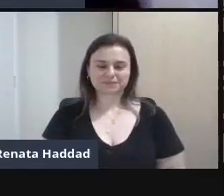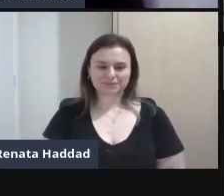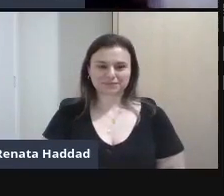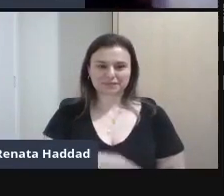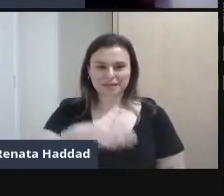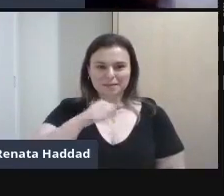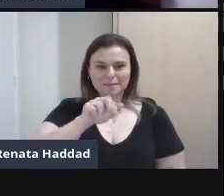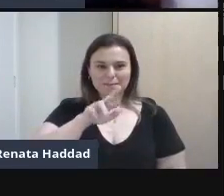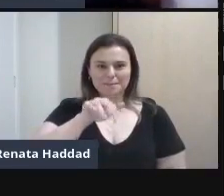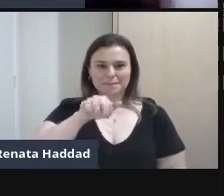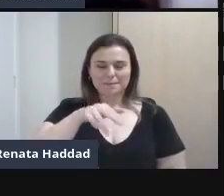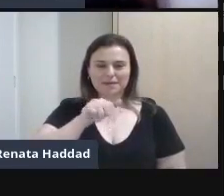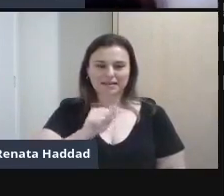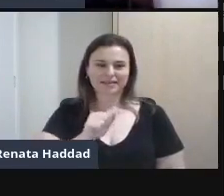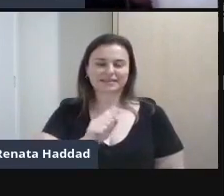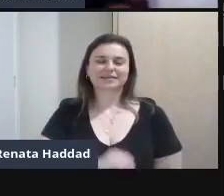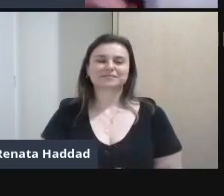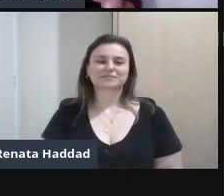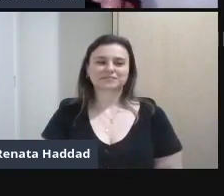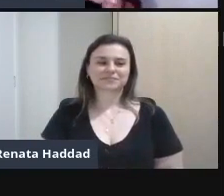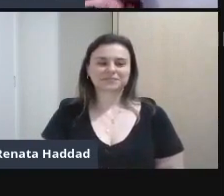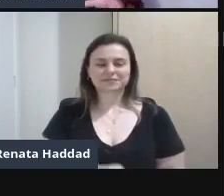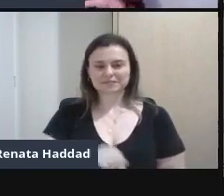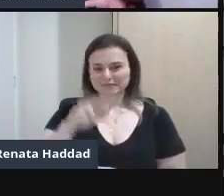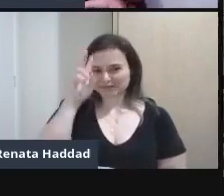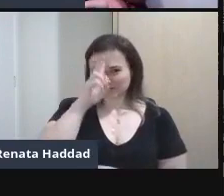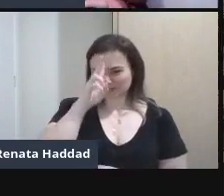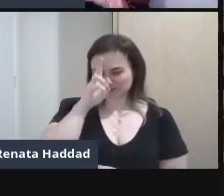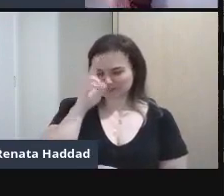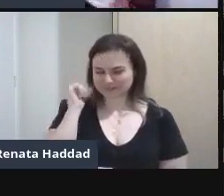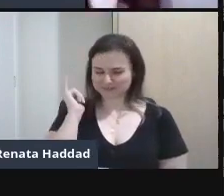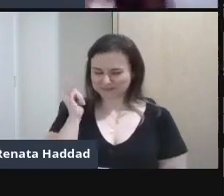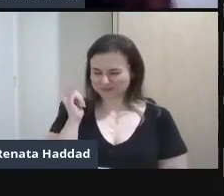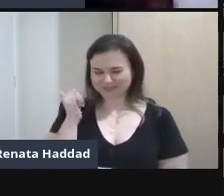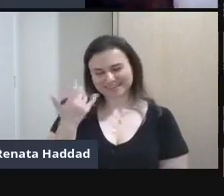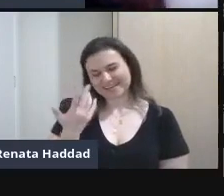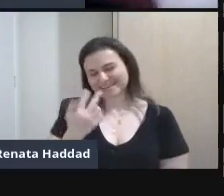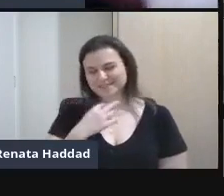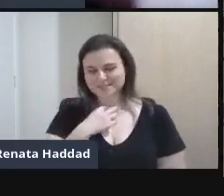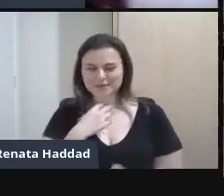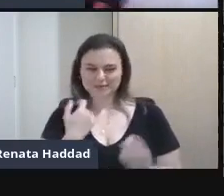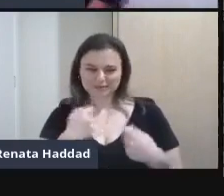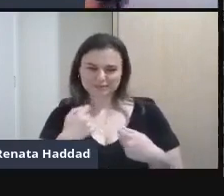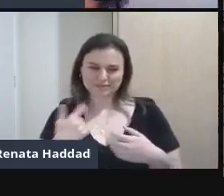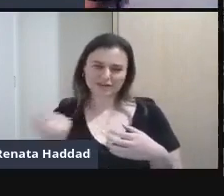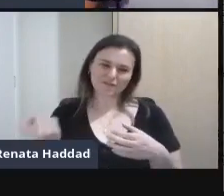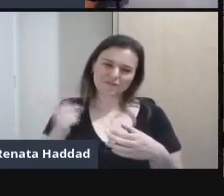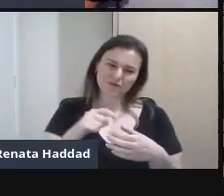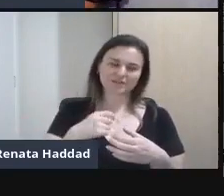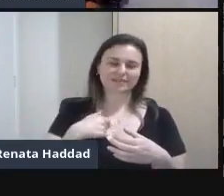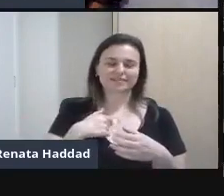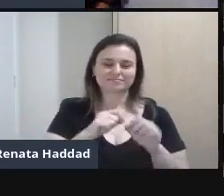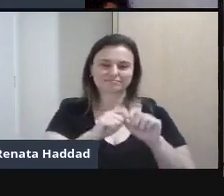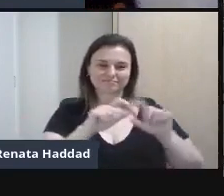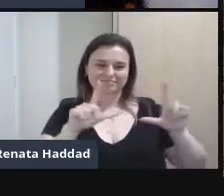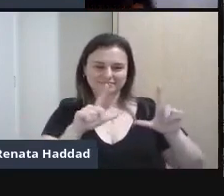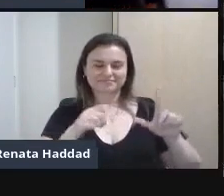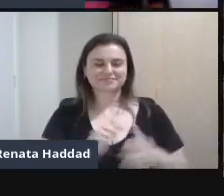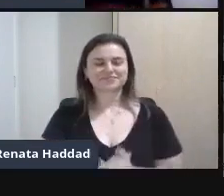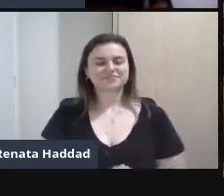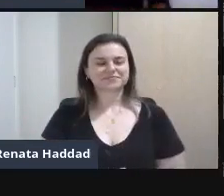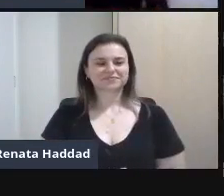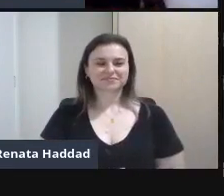Marina Colassante E vamos de história Eu não poderia deixar De contar uma história Eu vou pedir Para voltar a imagem Aqui para mim Na moça